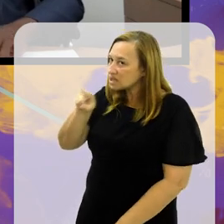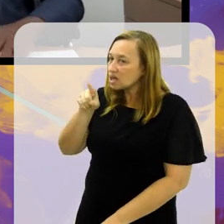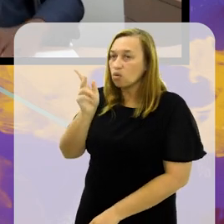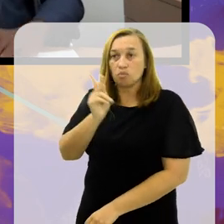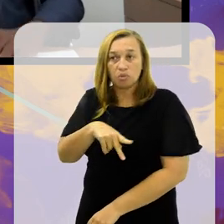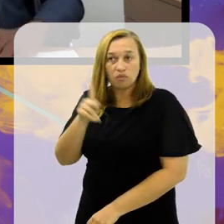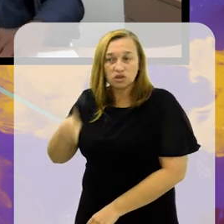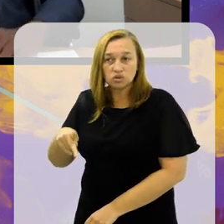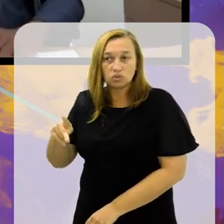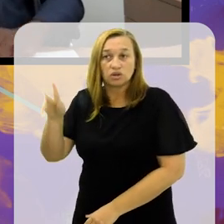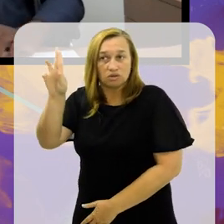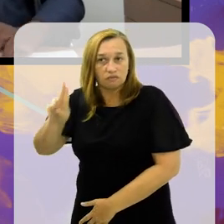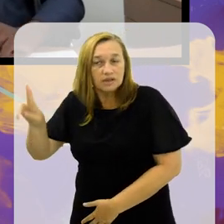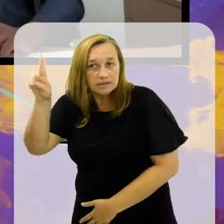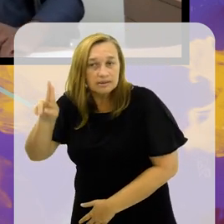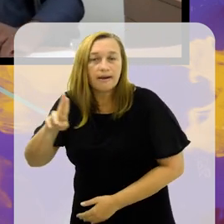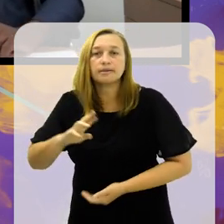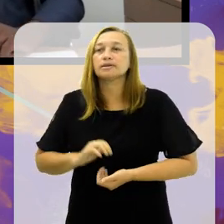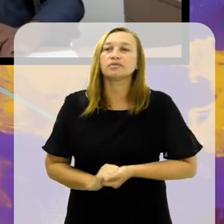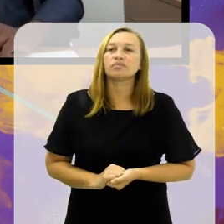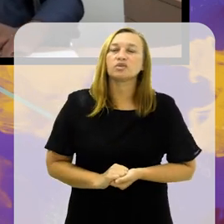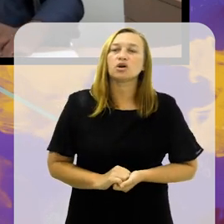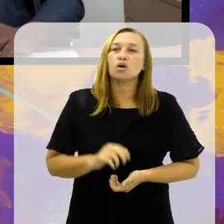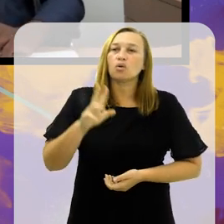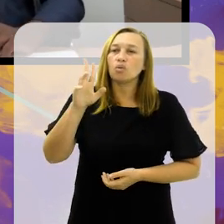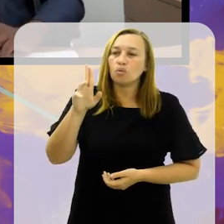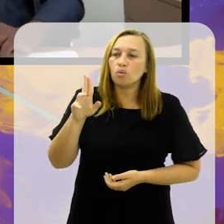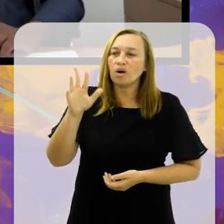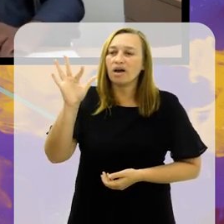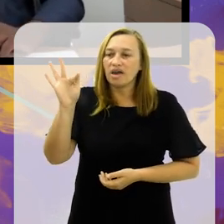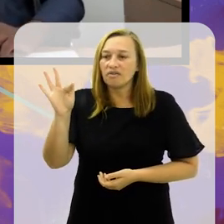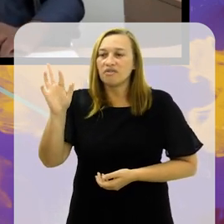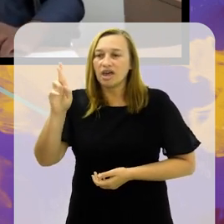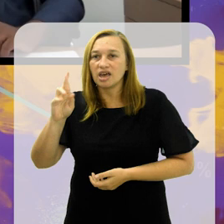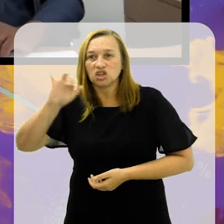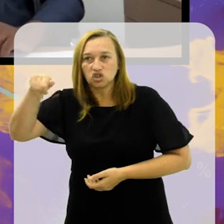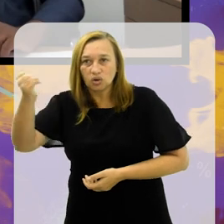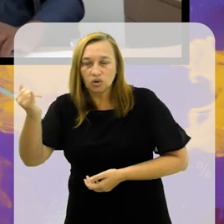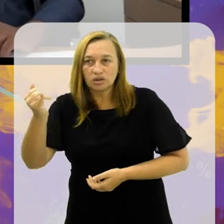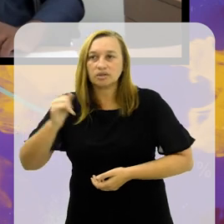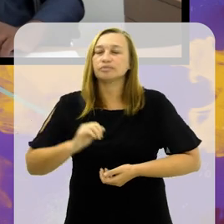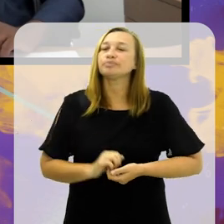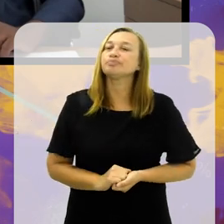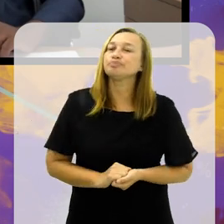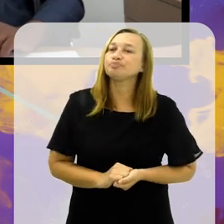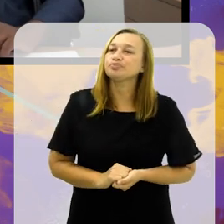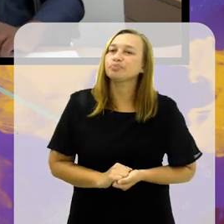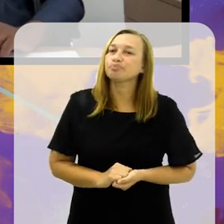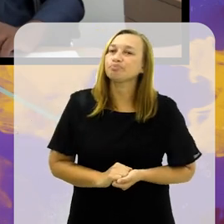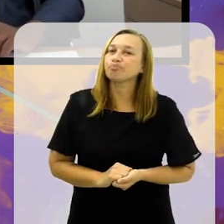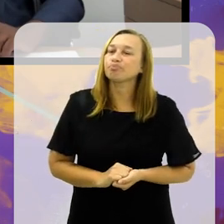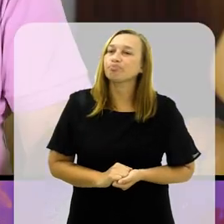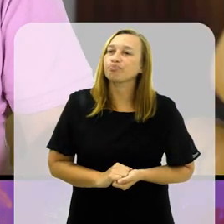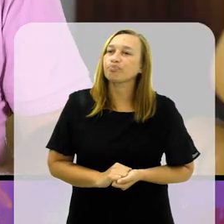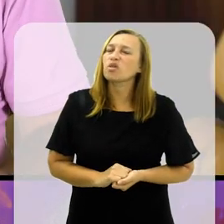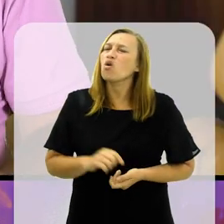como educador, é professor universitário da UFRJ, da Universidade Federal do Rio de Janeiro,